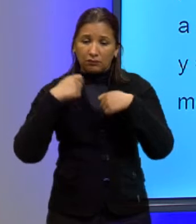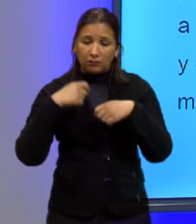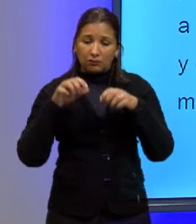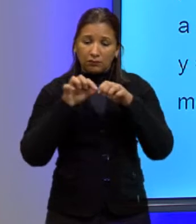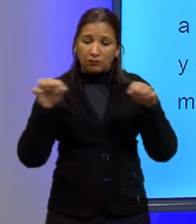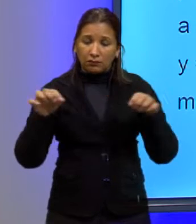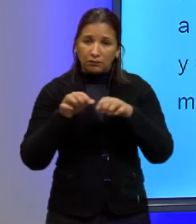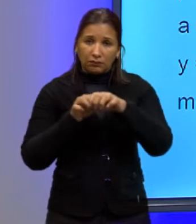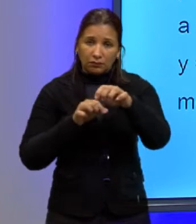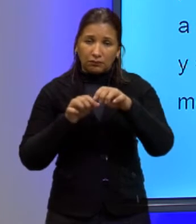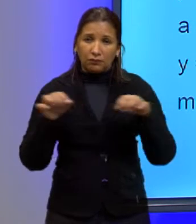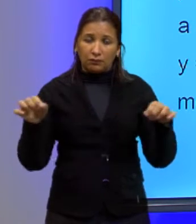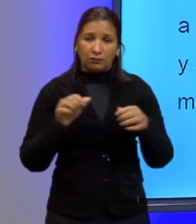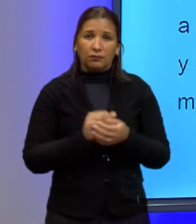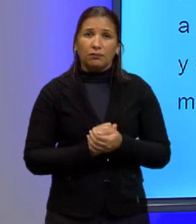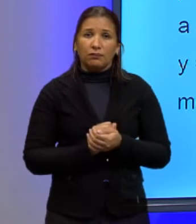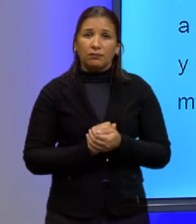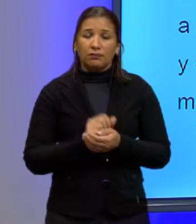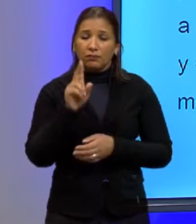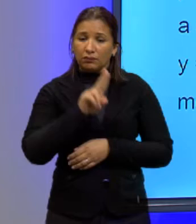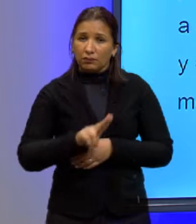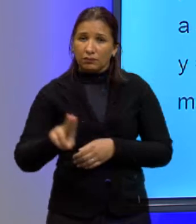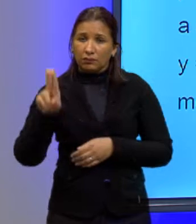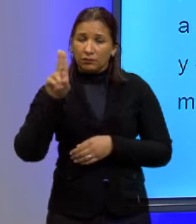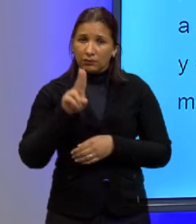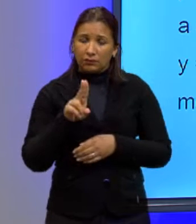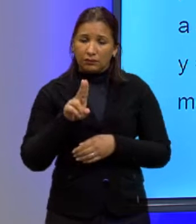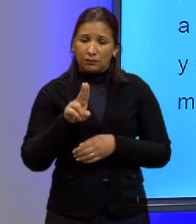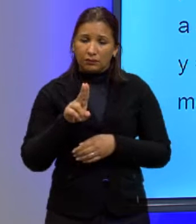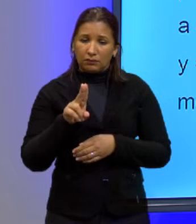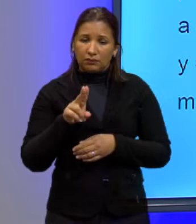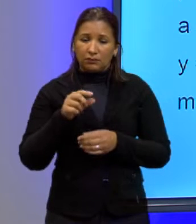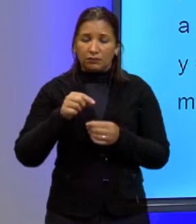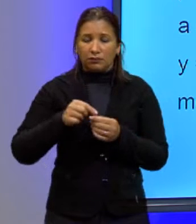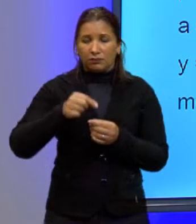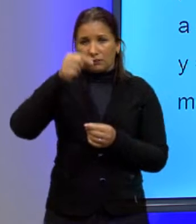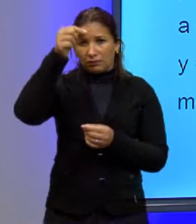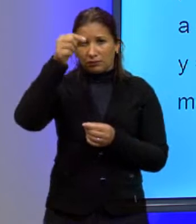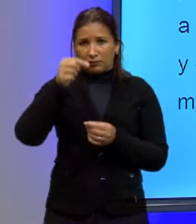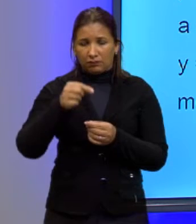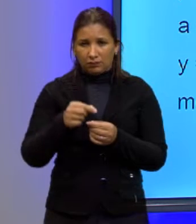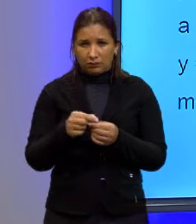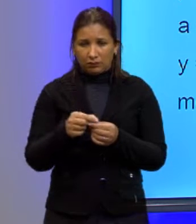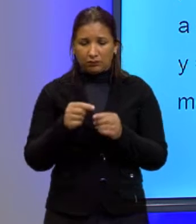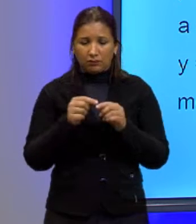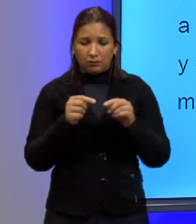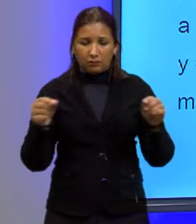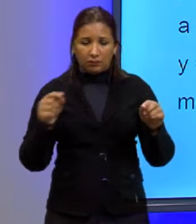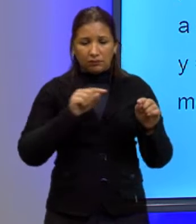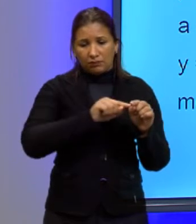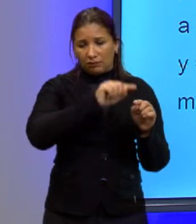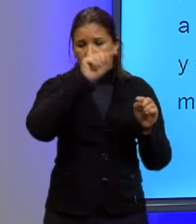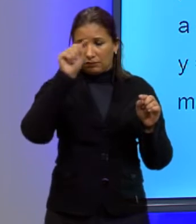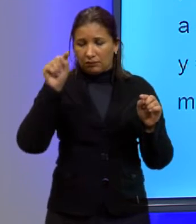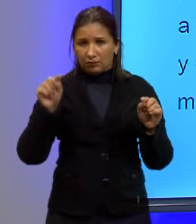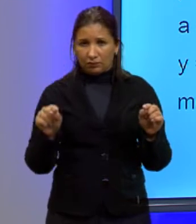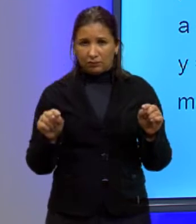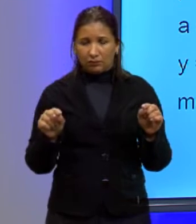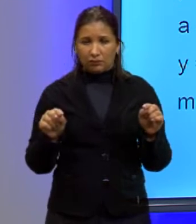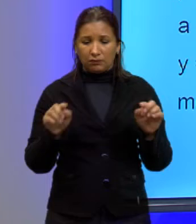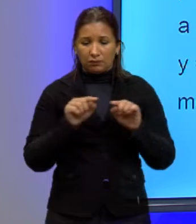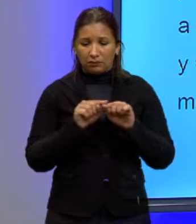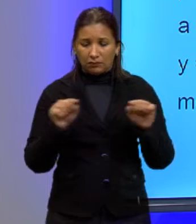Usando um eixo horizontal no nível do chão e o eixo de simetria da parábola como eixo vertical,